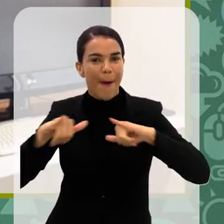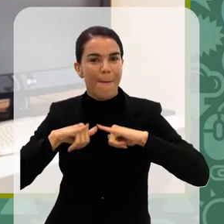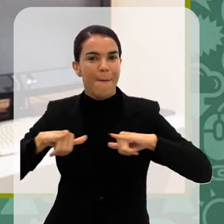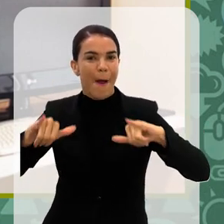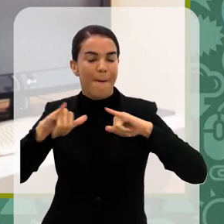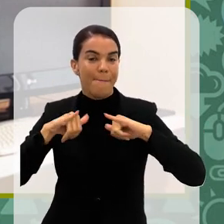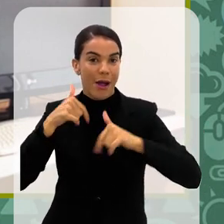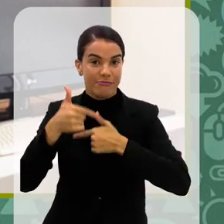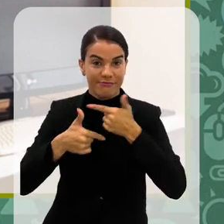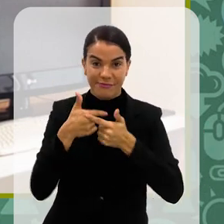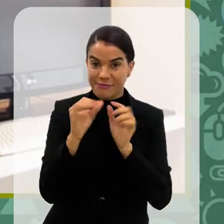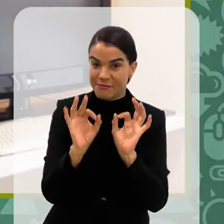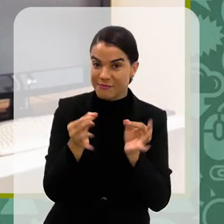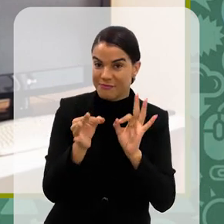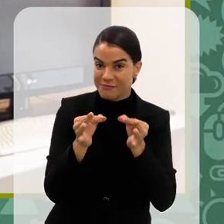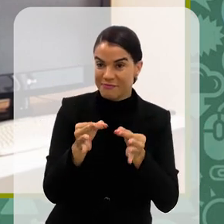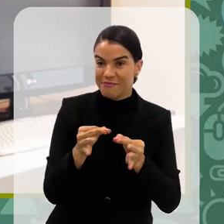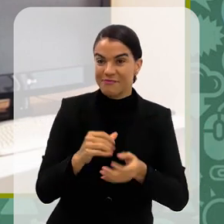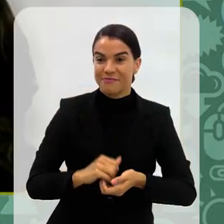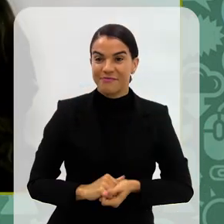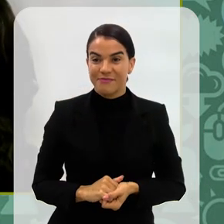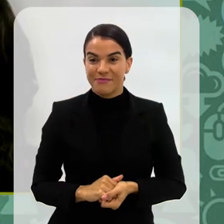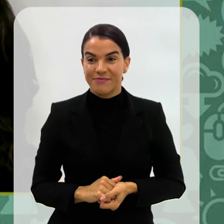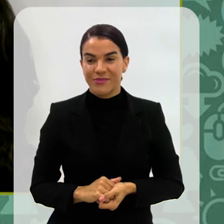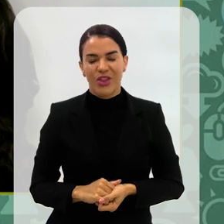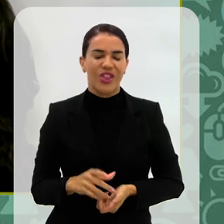a divulgação de todos esses trabalhos, Luciane?